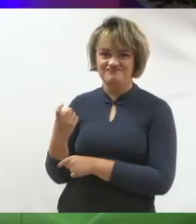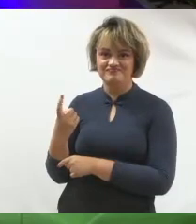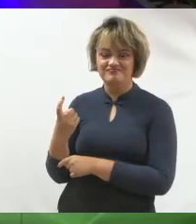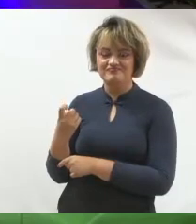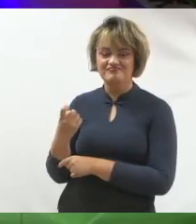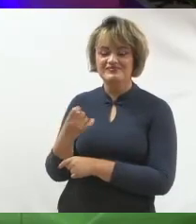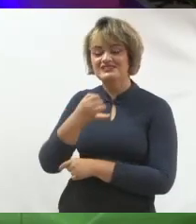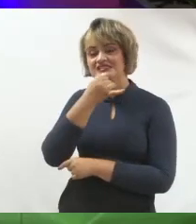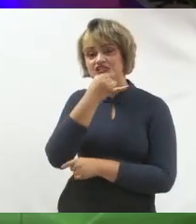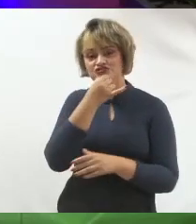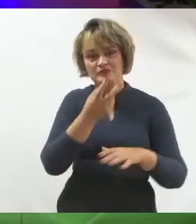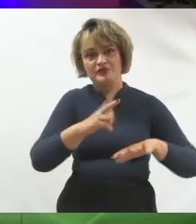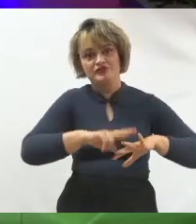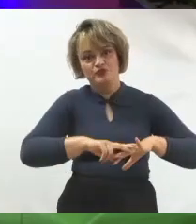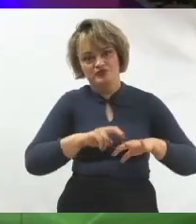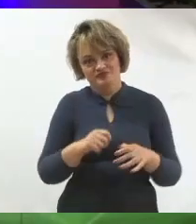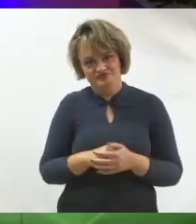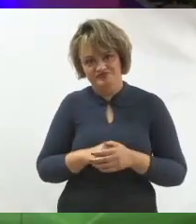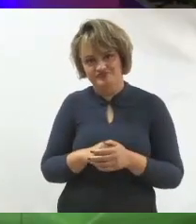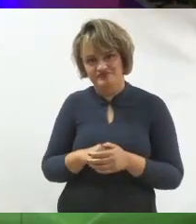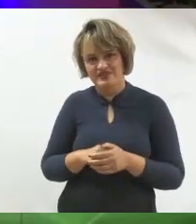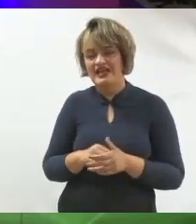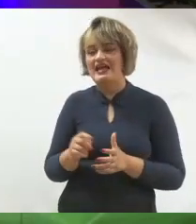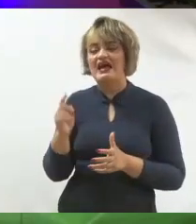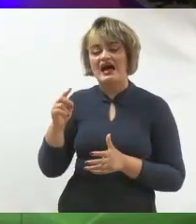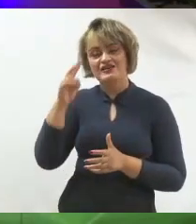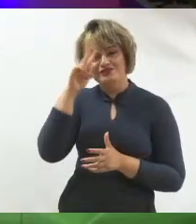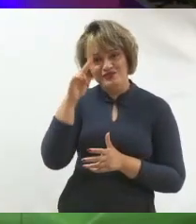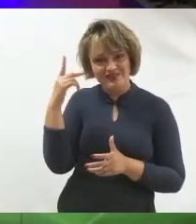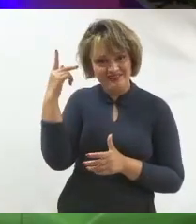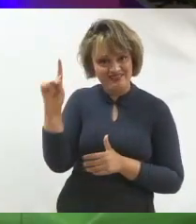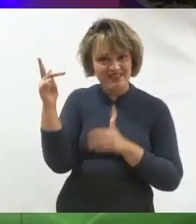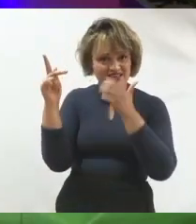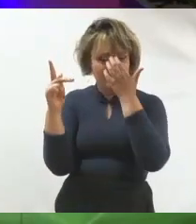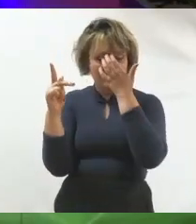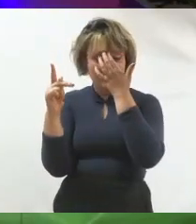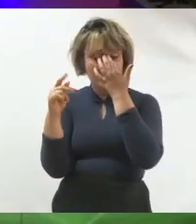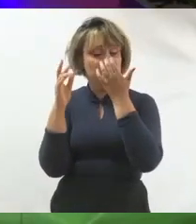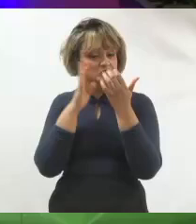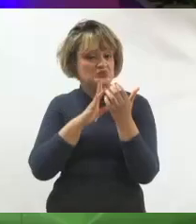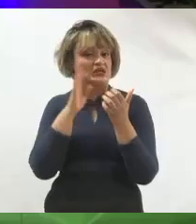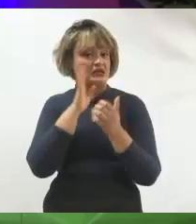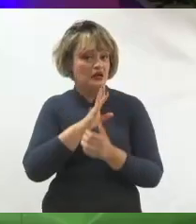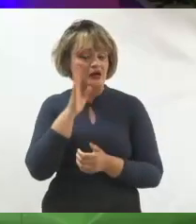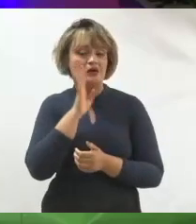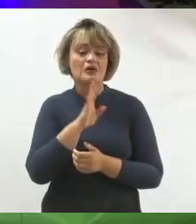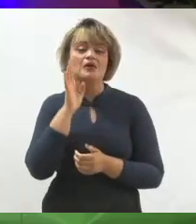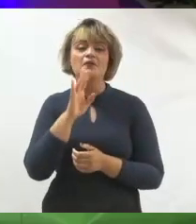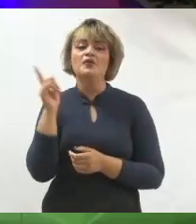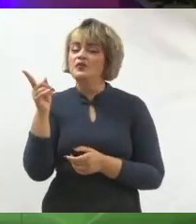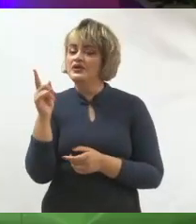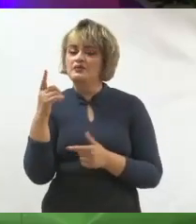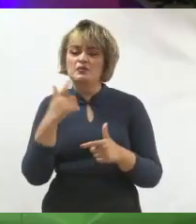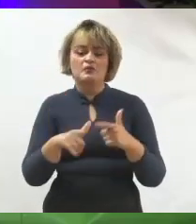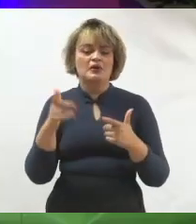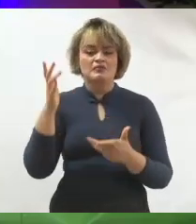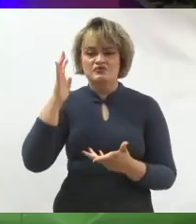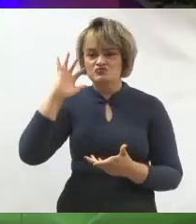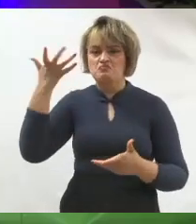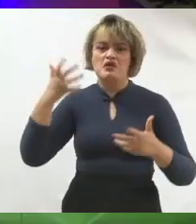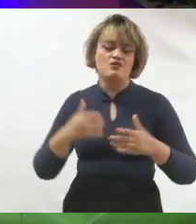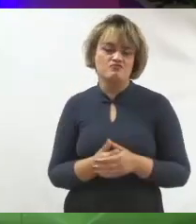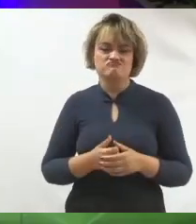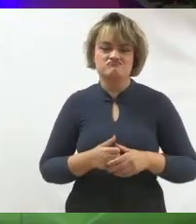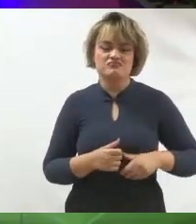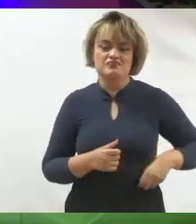luto porque perdeu a esposa. Então, ele tem uma história de vida interessantíssima, porque ele é um cara que superou isso. ele é um cara